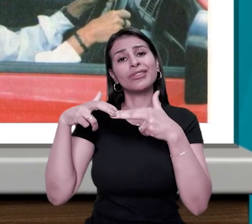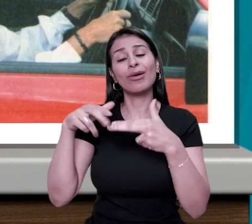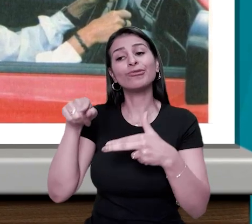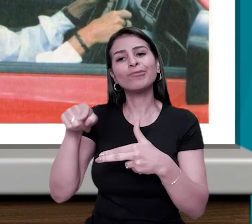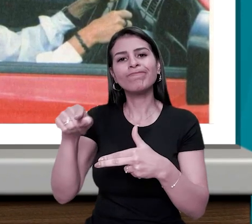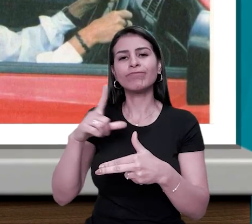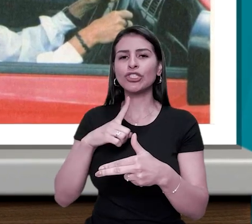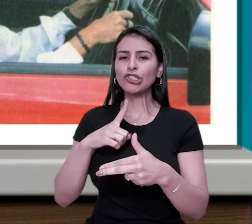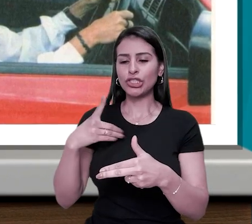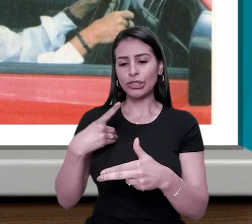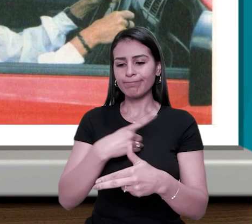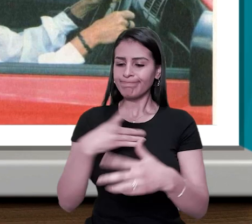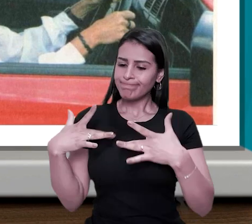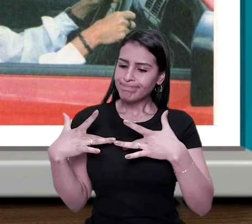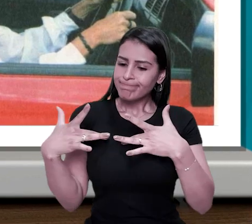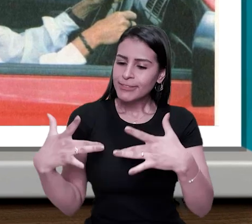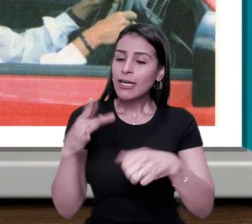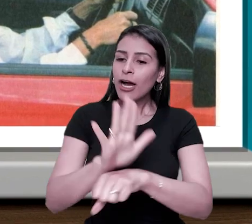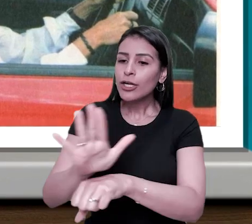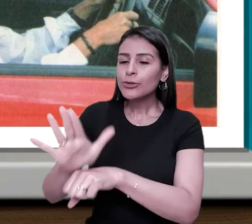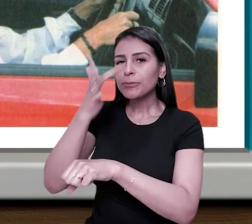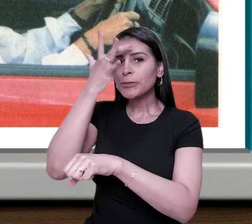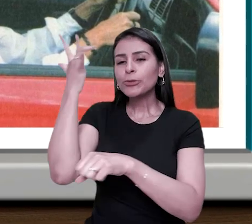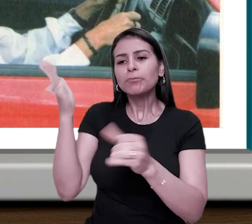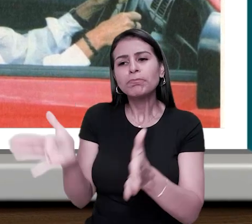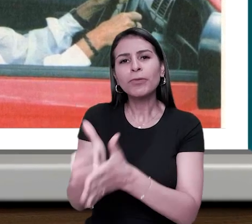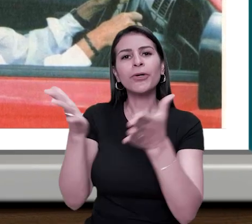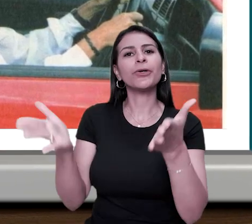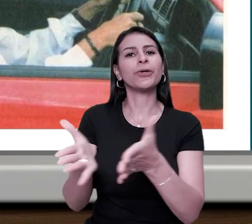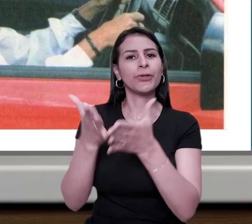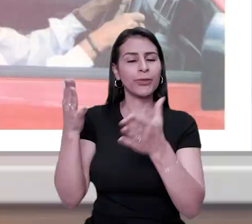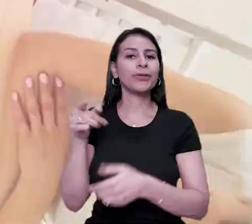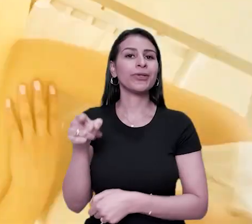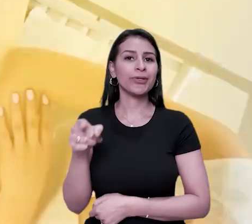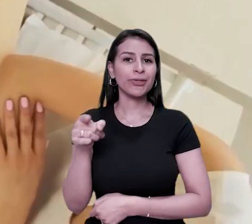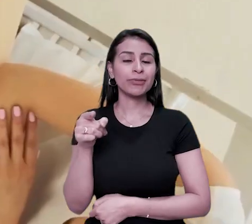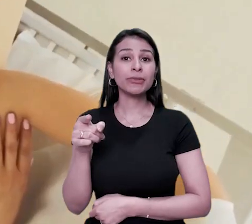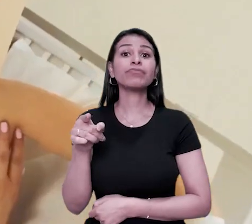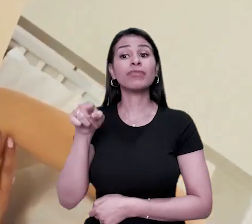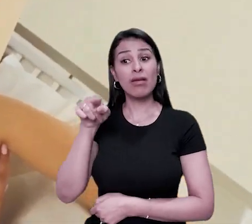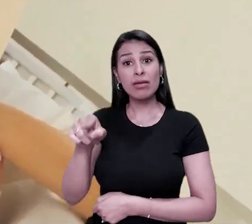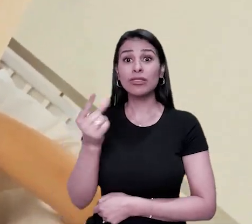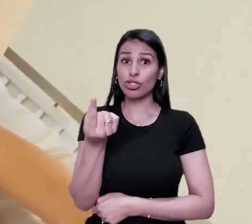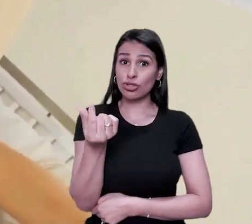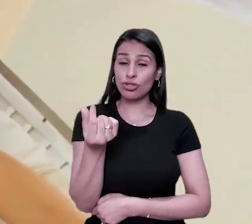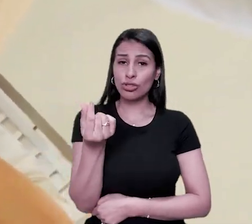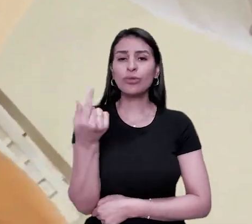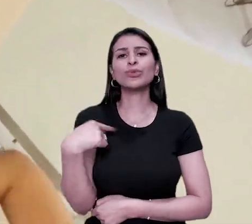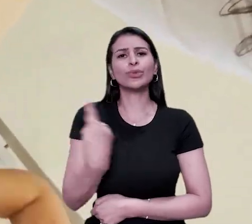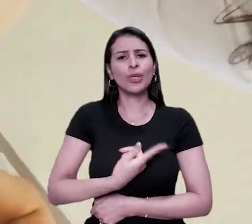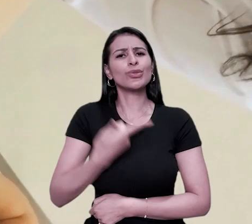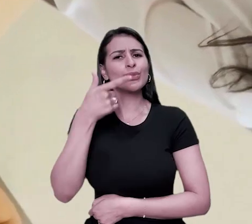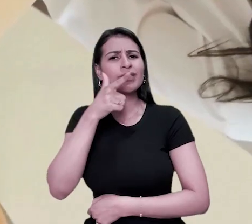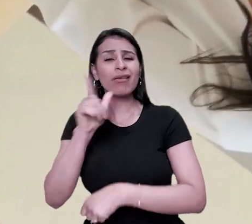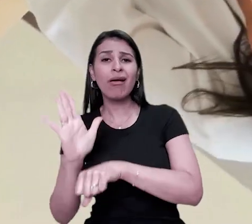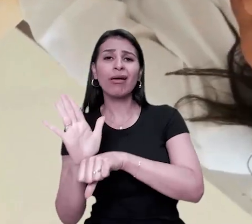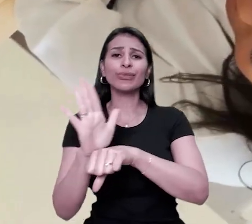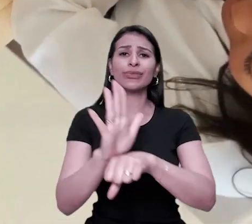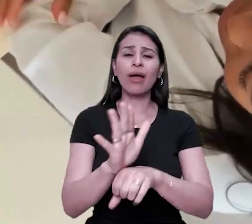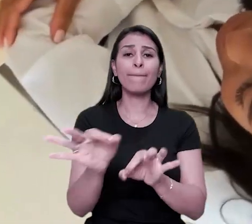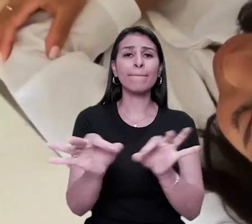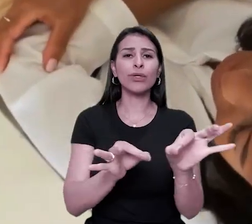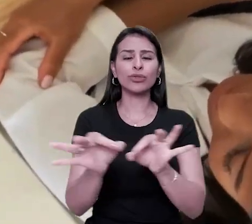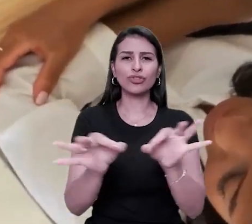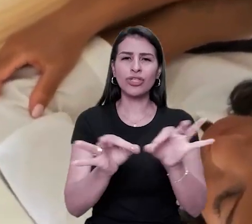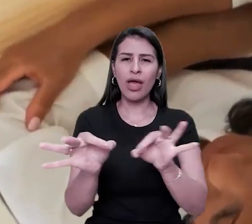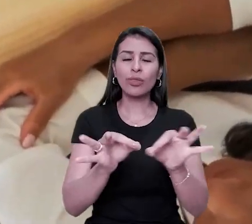diaconal para com as pessoas pobres e necessitadas. É com este fundo que conseguimos apoiar projetos de igrejas